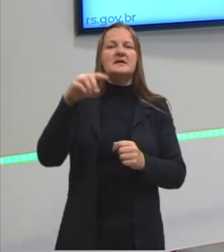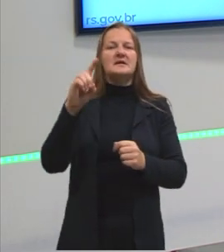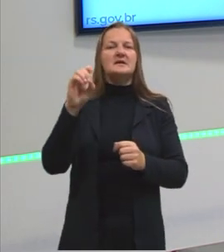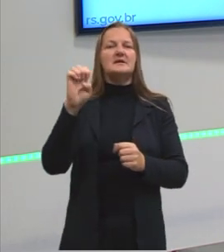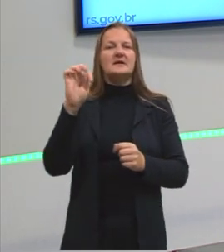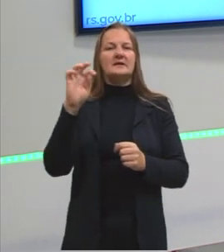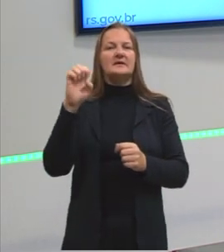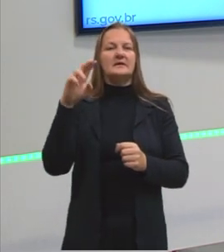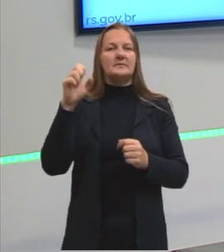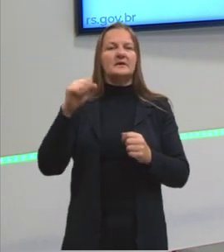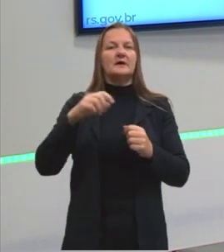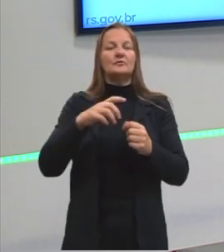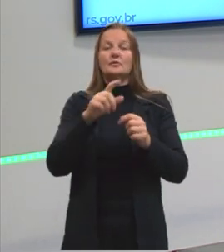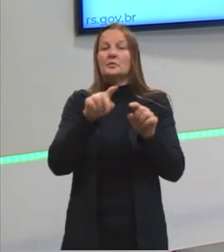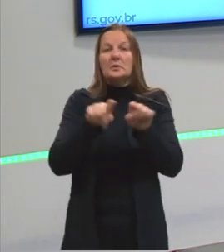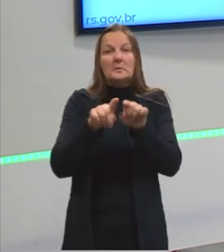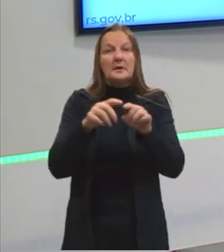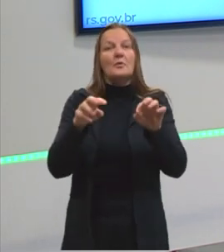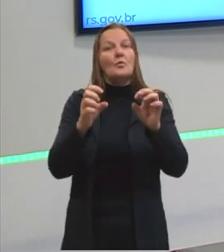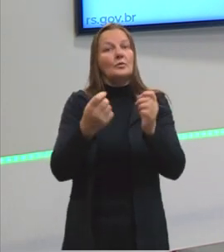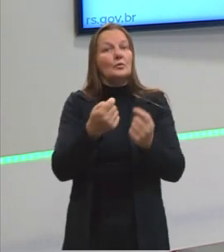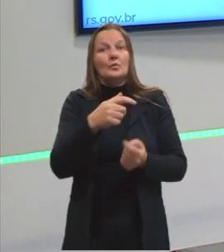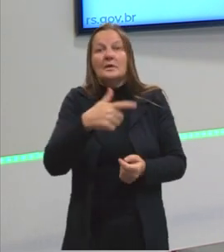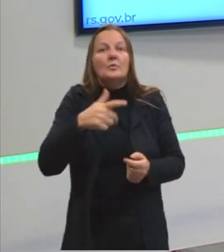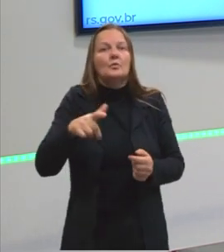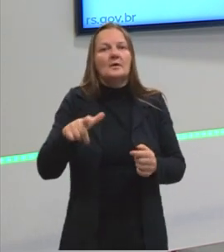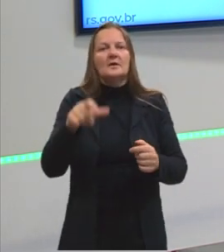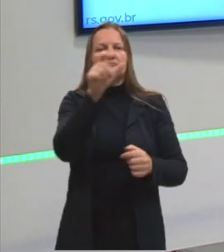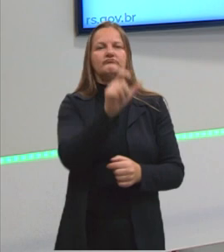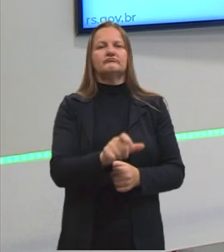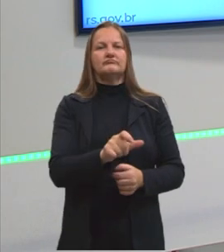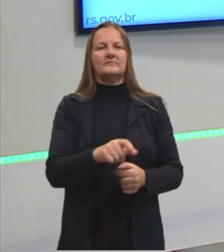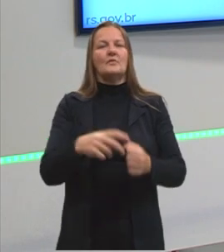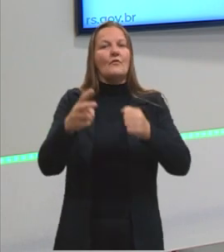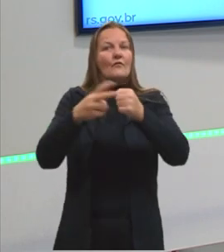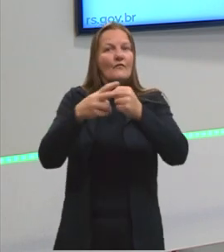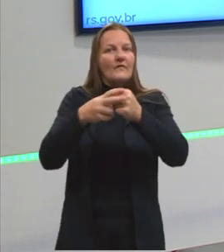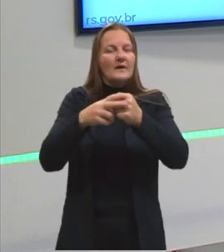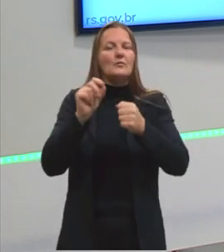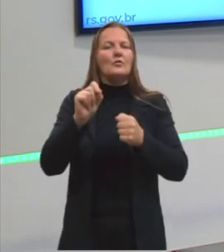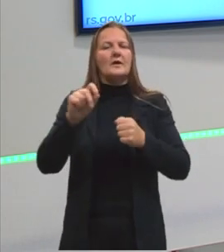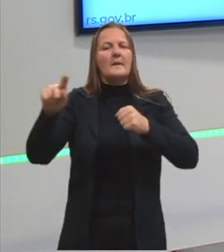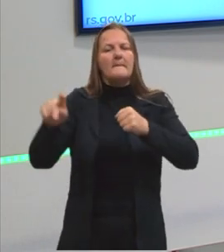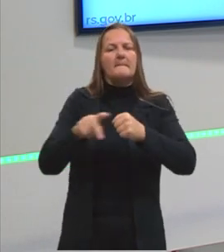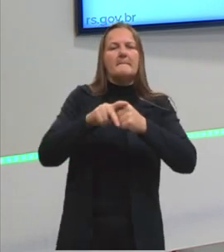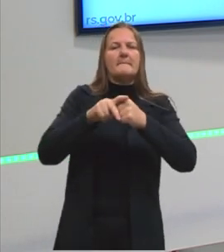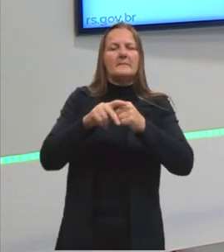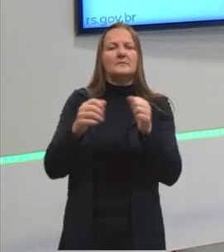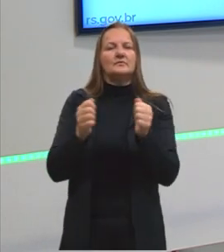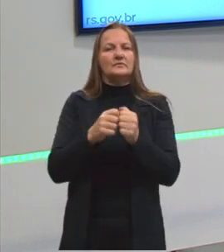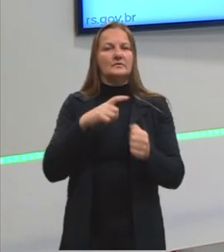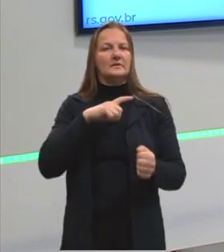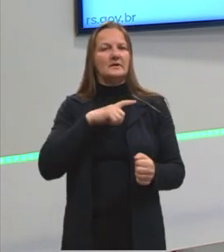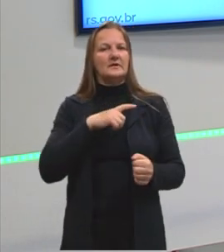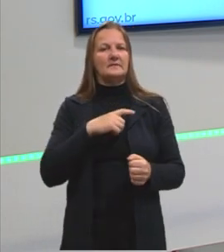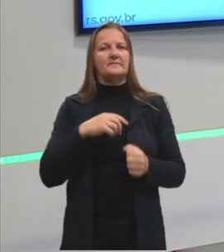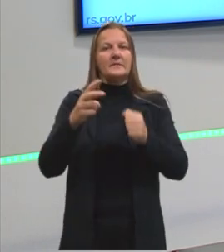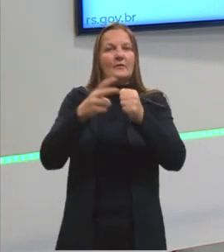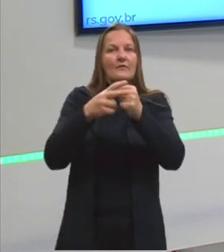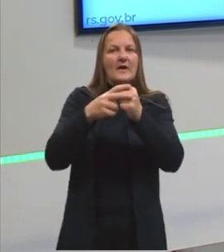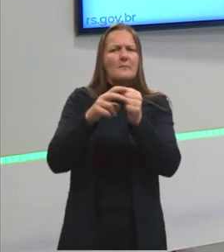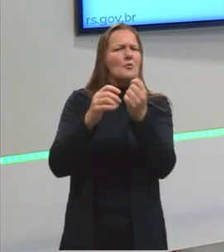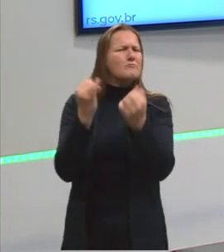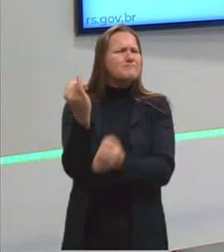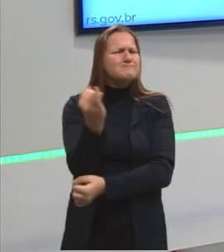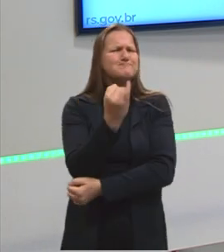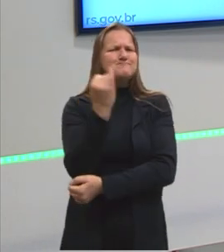nossas orações sem sujeito. É o verbo também que vai me dizer que tipo de predicado eu tenho. É o verbo que vai me